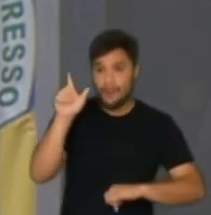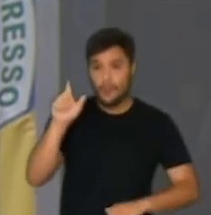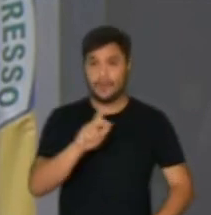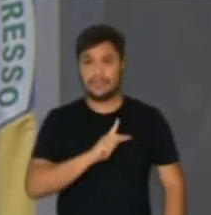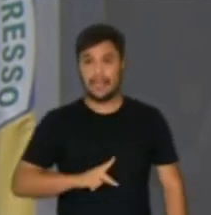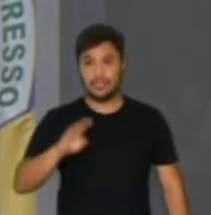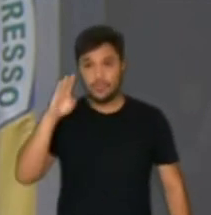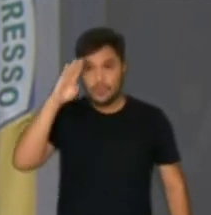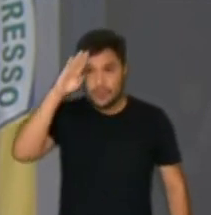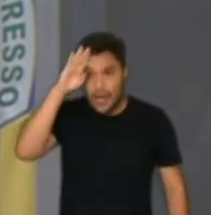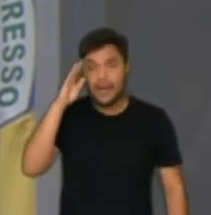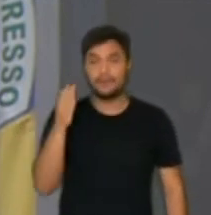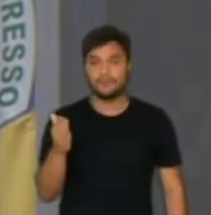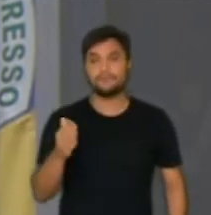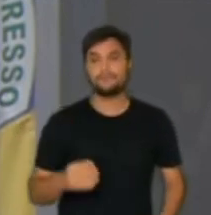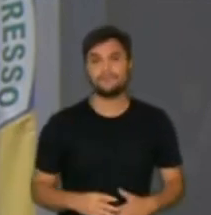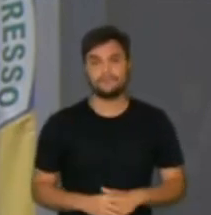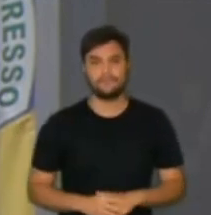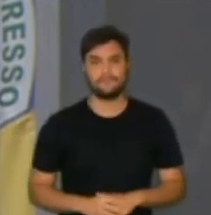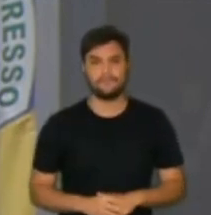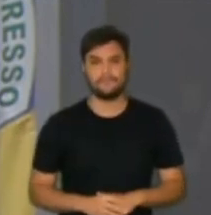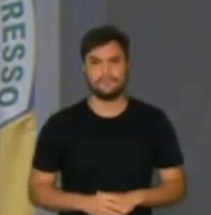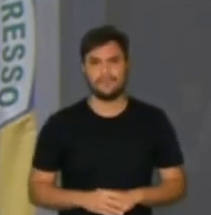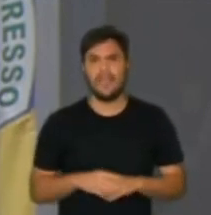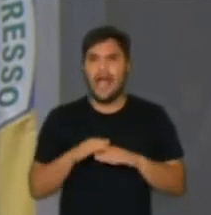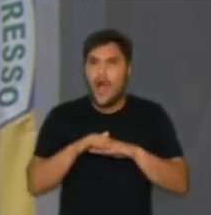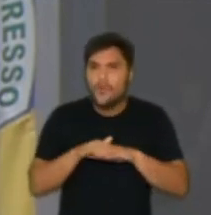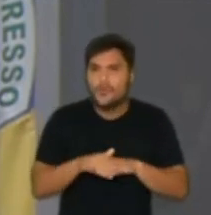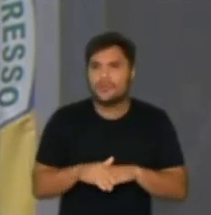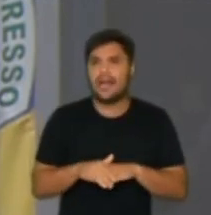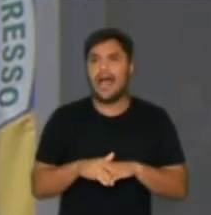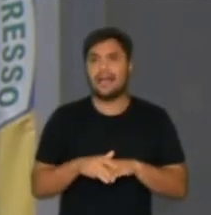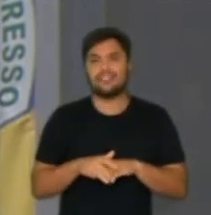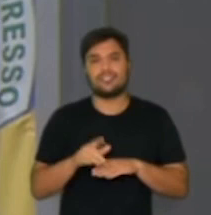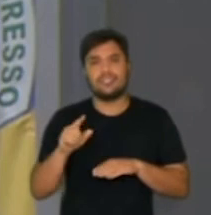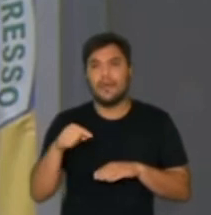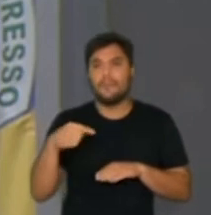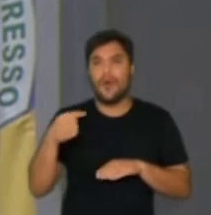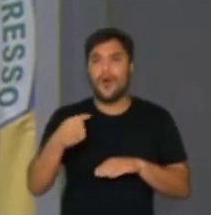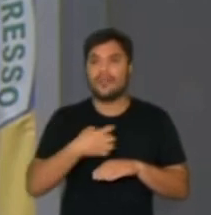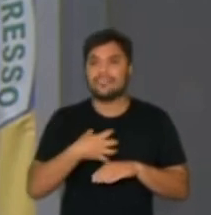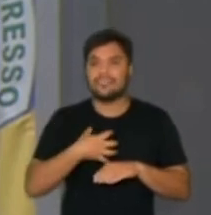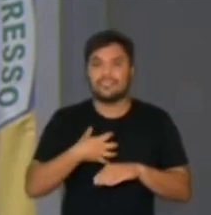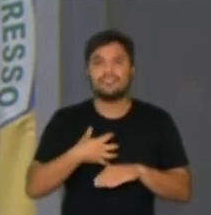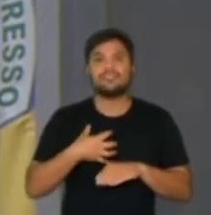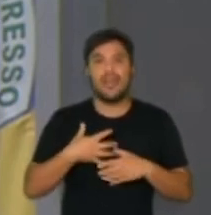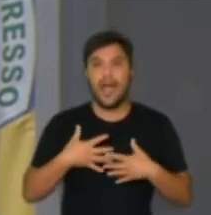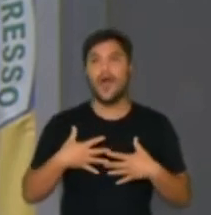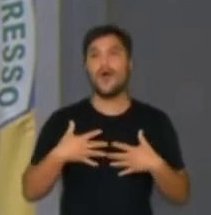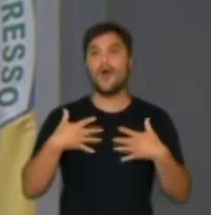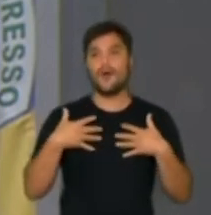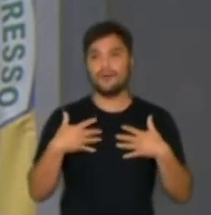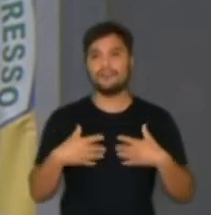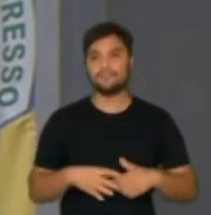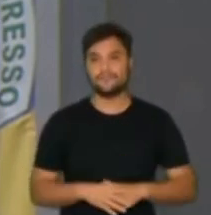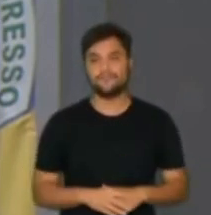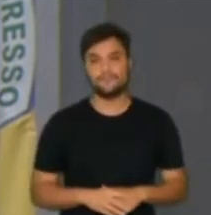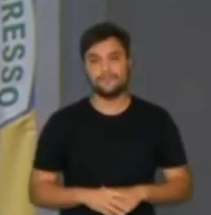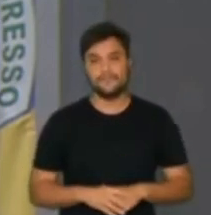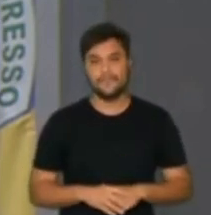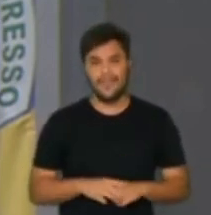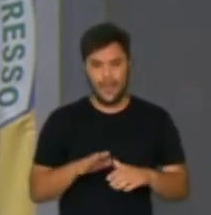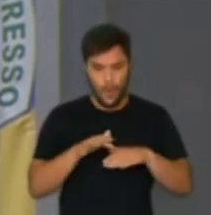presidente Jair Moicias Bolsonaro. A humildade precede a honra. E não estou falando da humildade, aquela